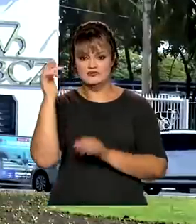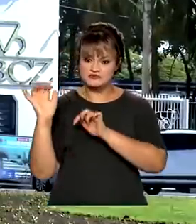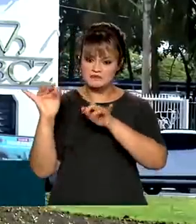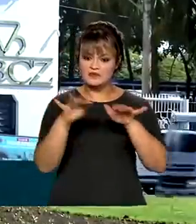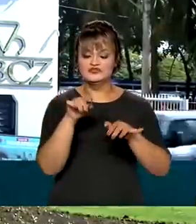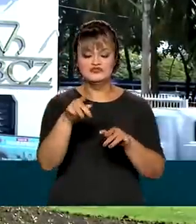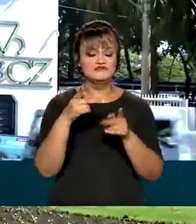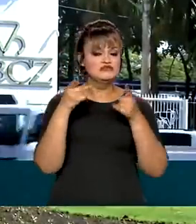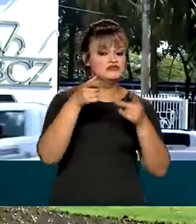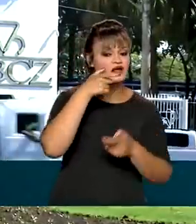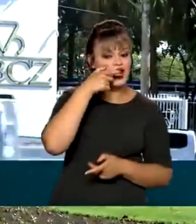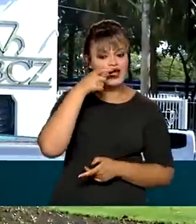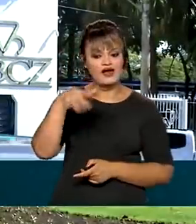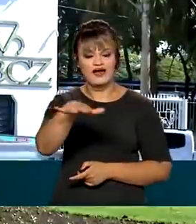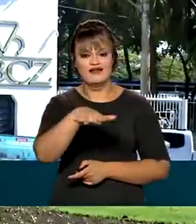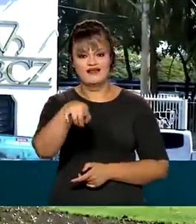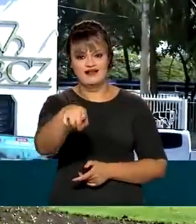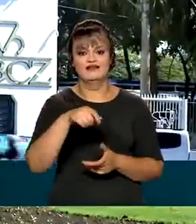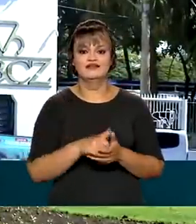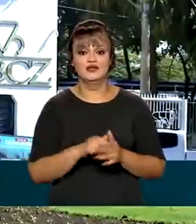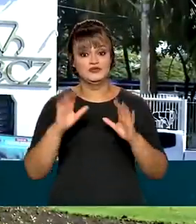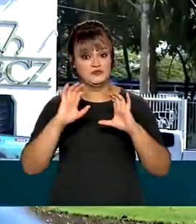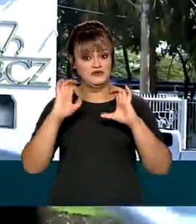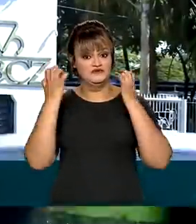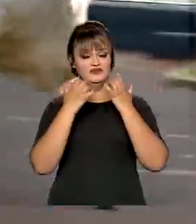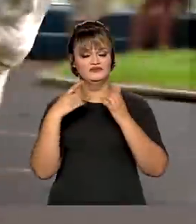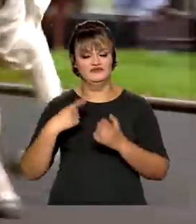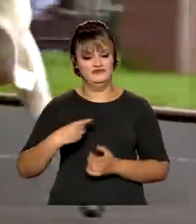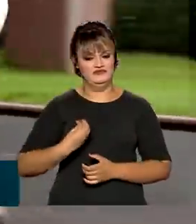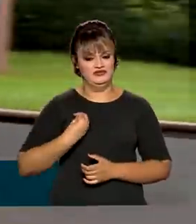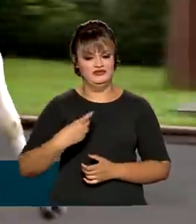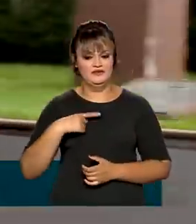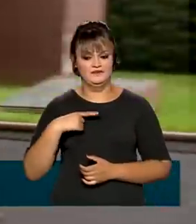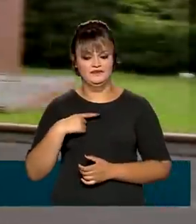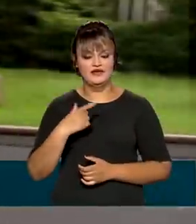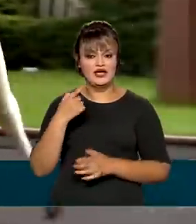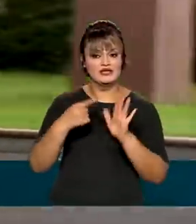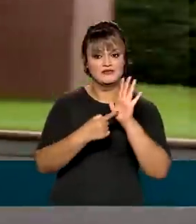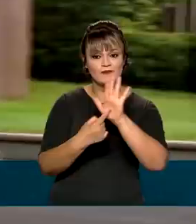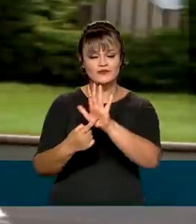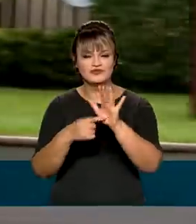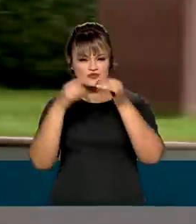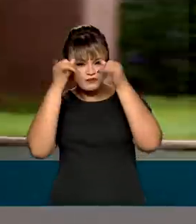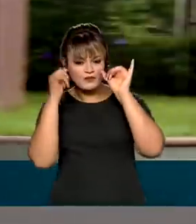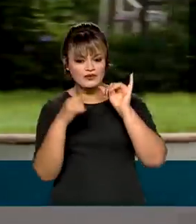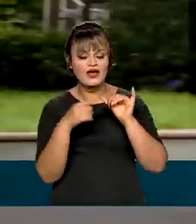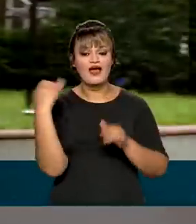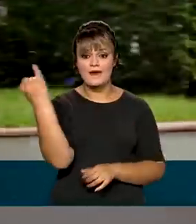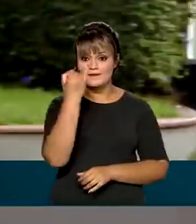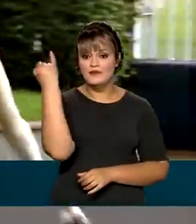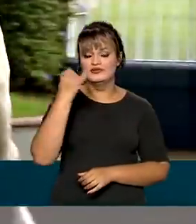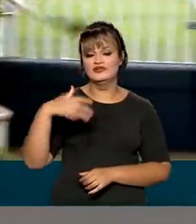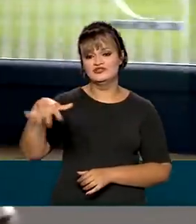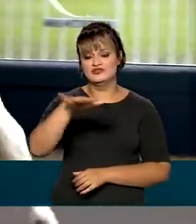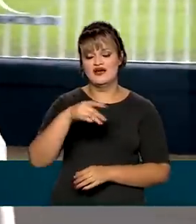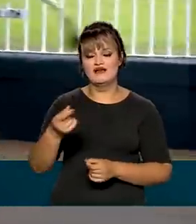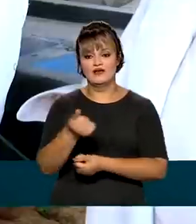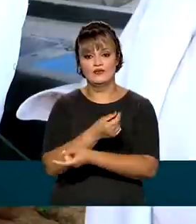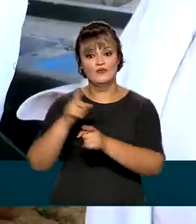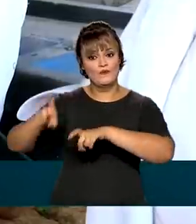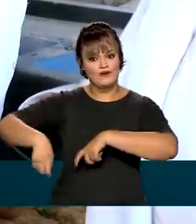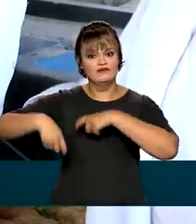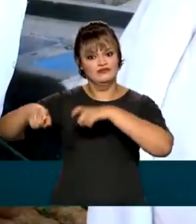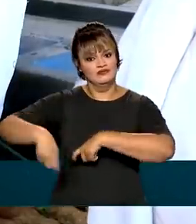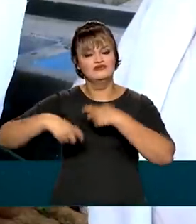de Exposições Fernando Costa, onde o evento é realizado. A Expo Zebu tem uma grande importância para o setor do agronegócio.